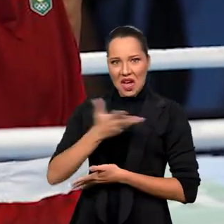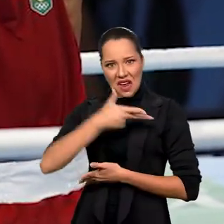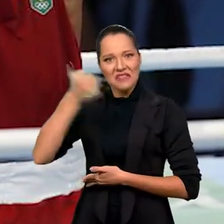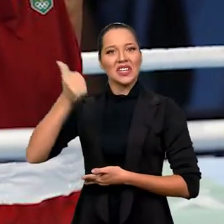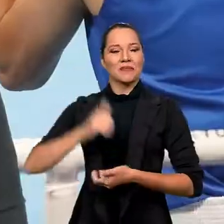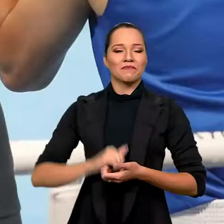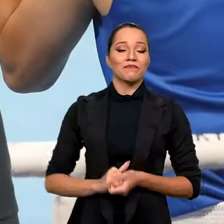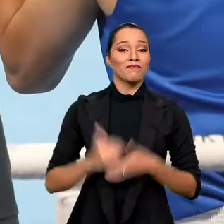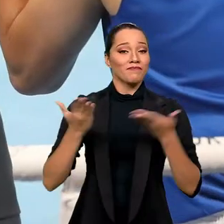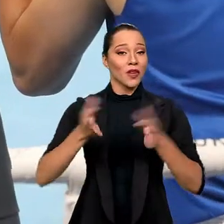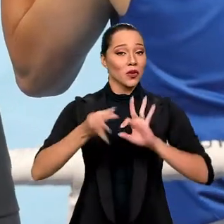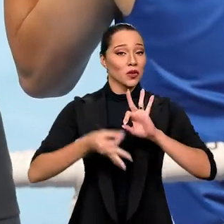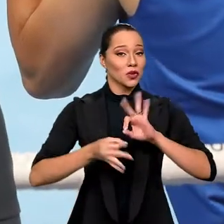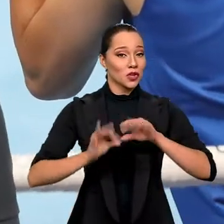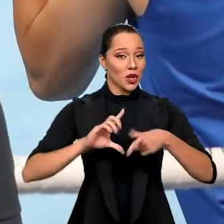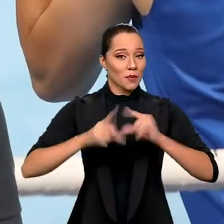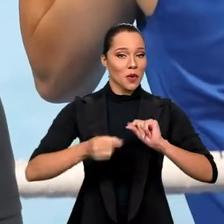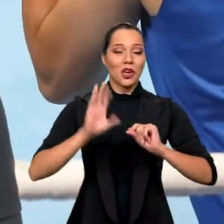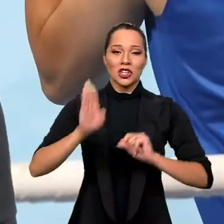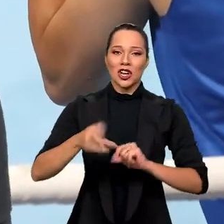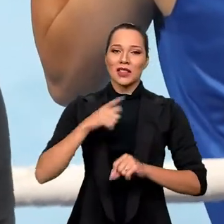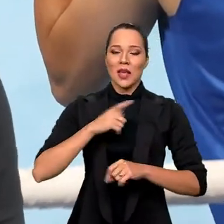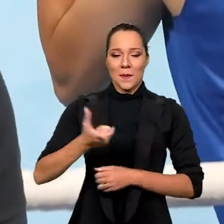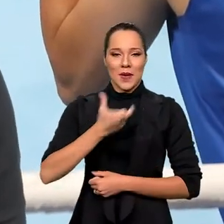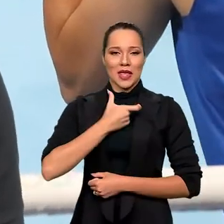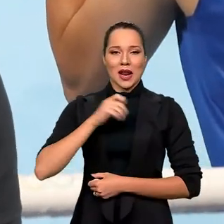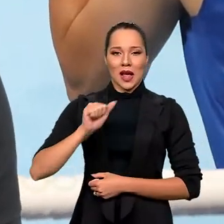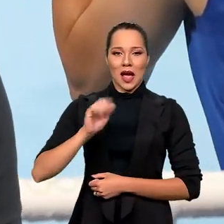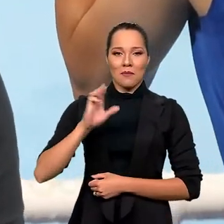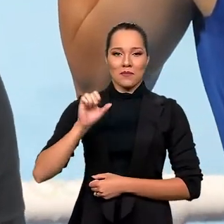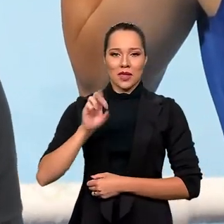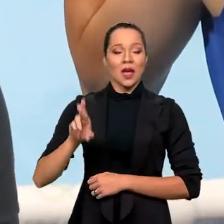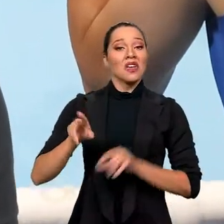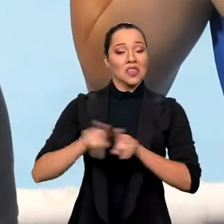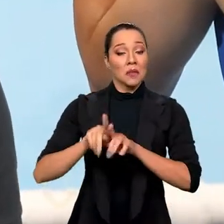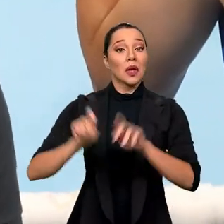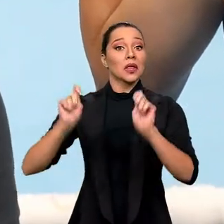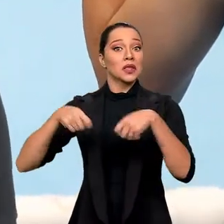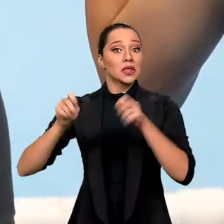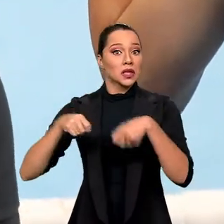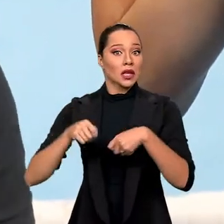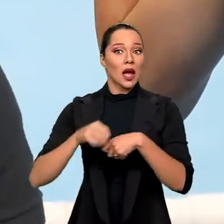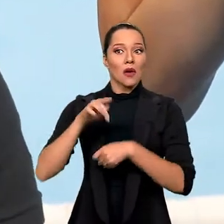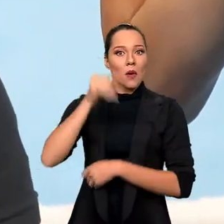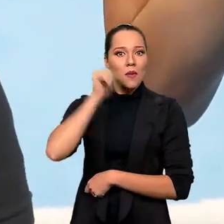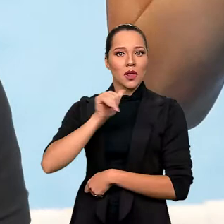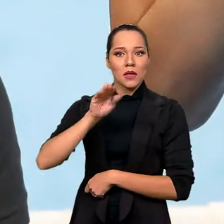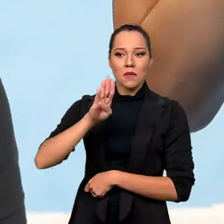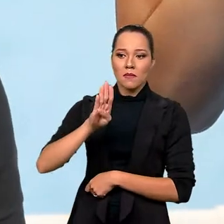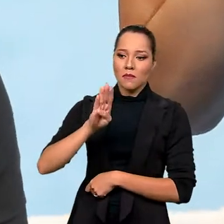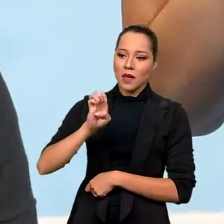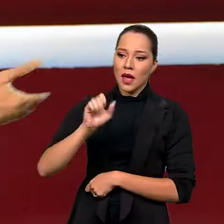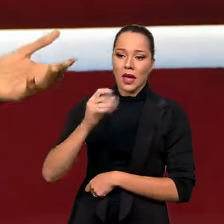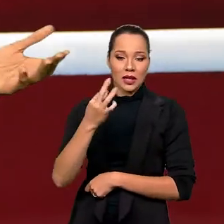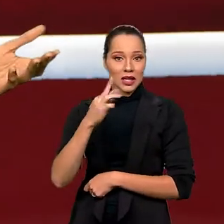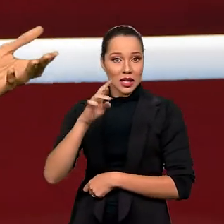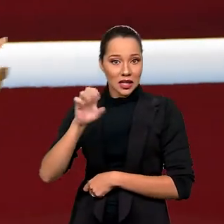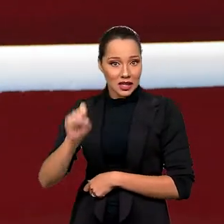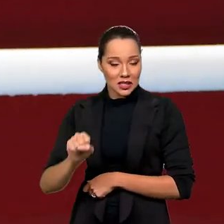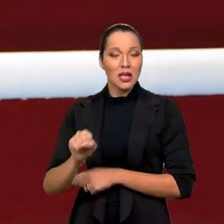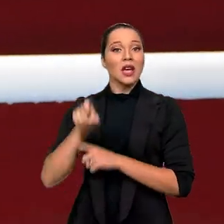Maravilha, né? Agora, em Tóquio, já garantimos a medalha com a Ábrea, mas temos também grandes chances com a Beatriz Ferreira.